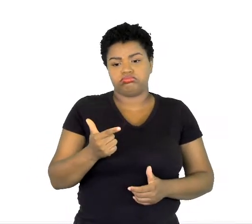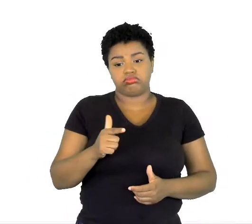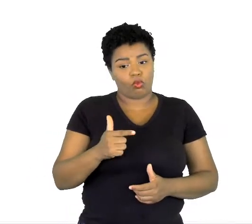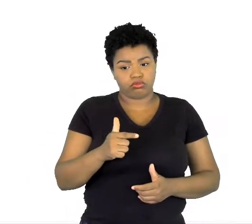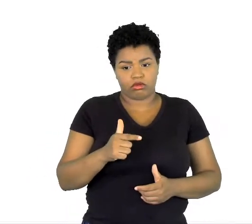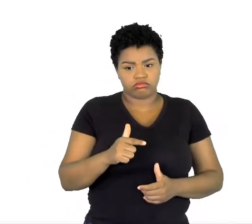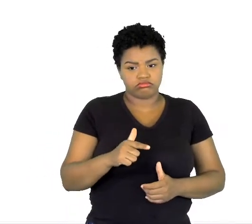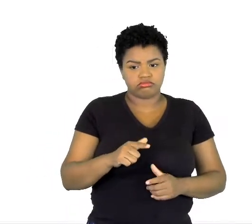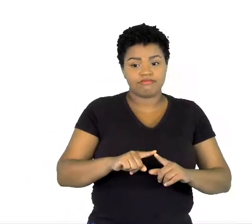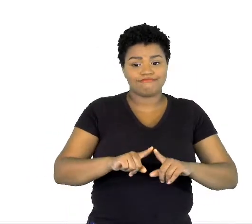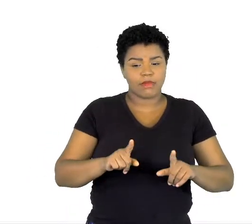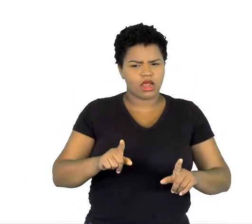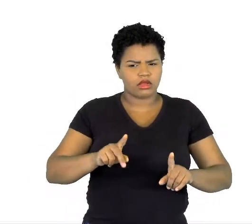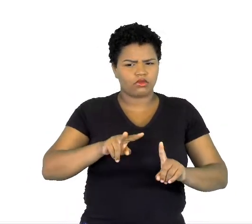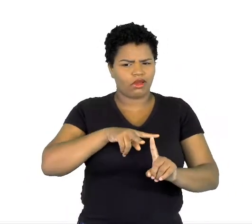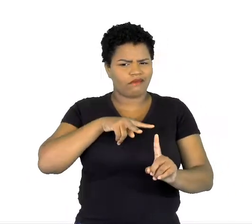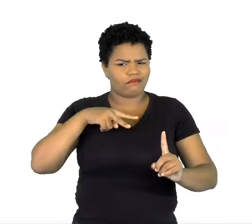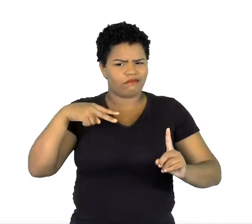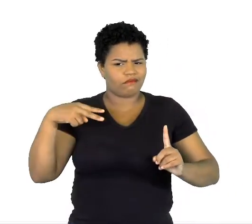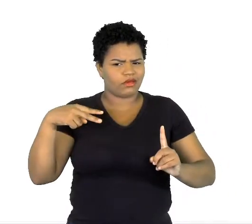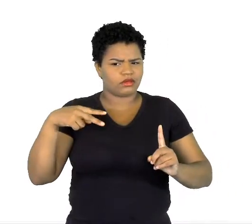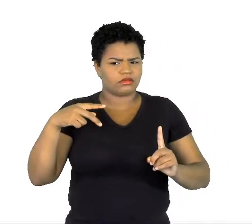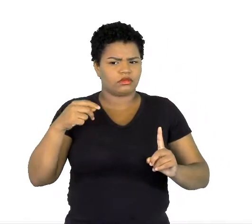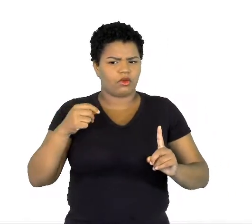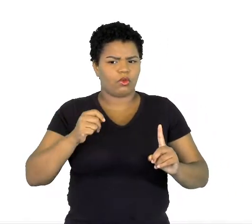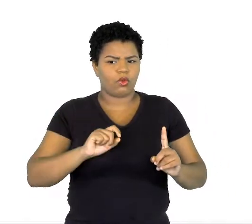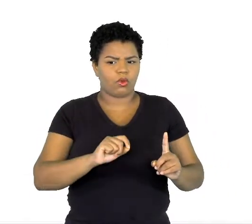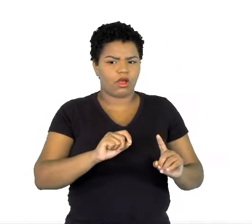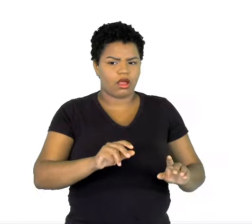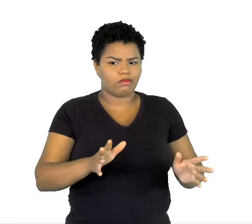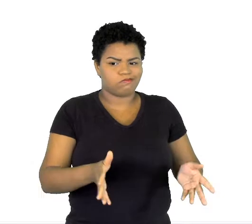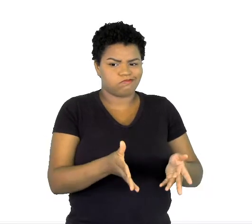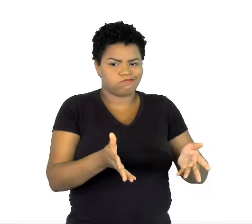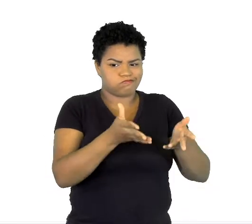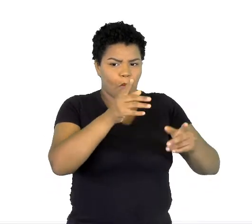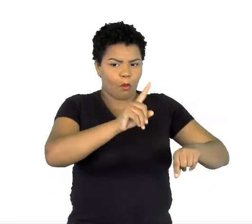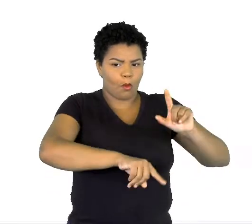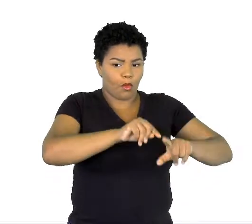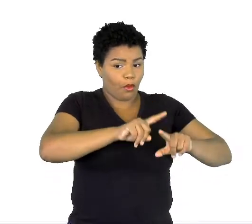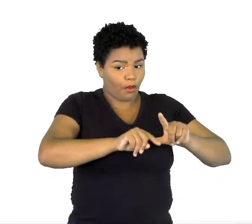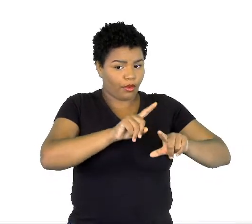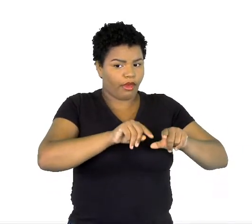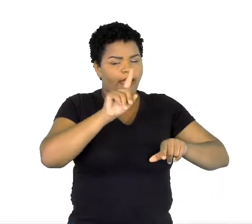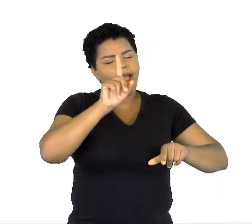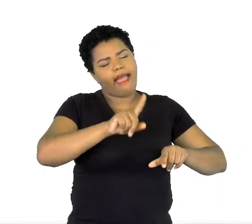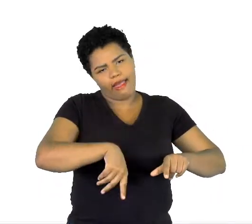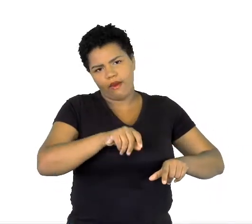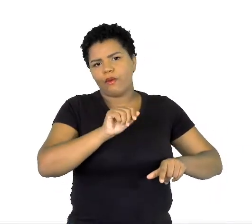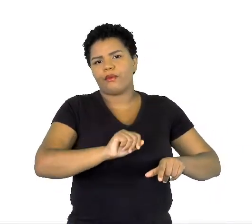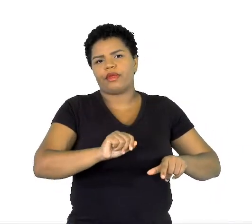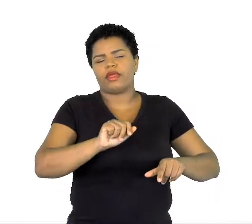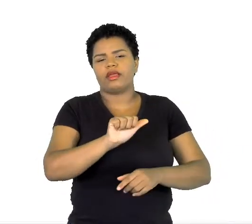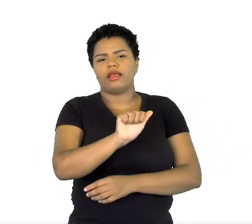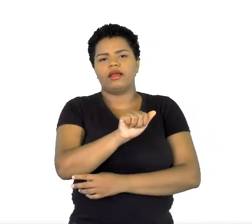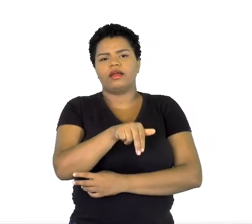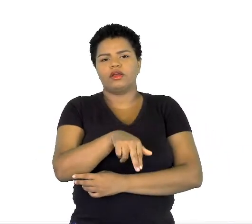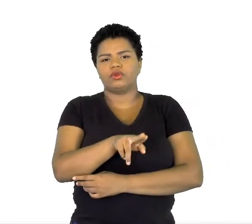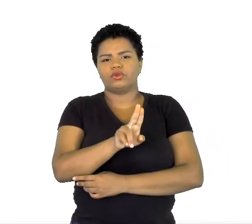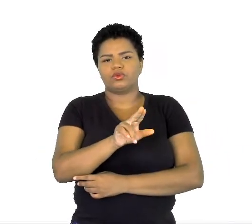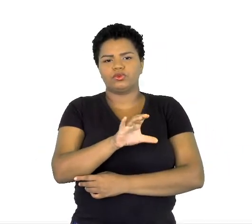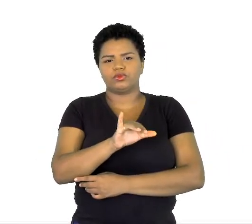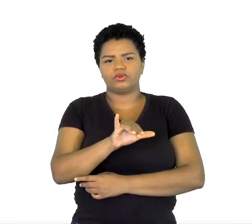a promover um produto, ela é um anúncio publicitário. Por isso, a